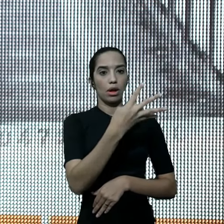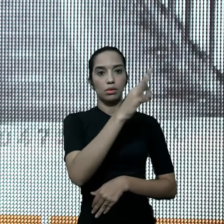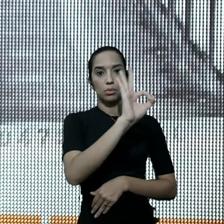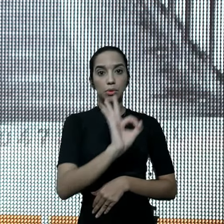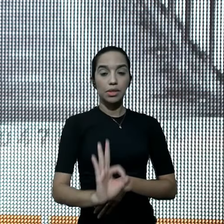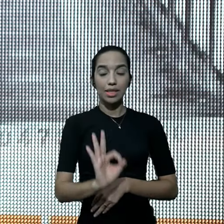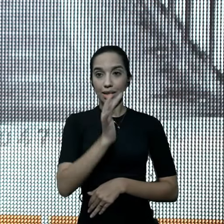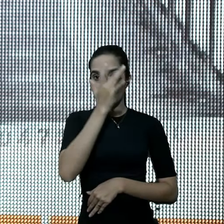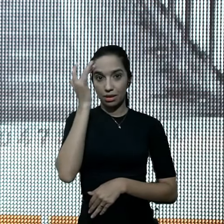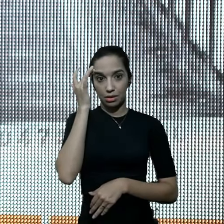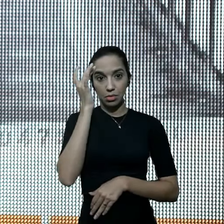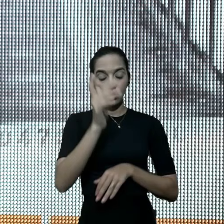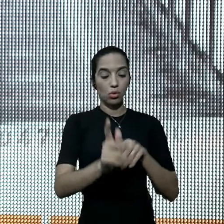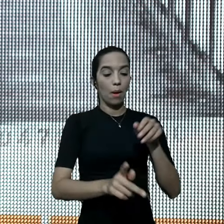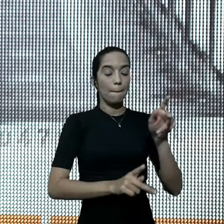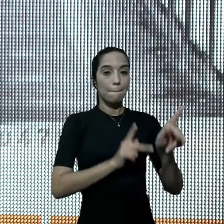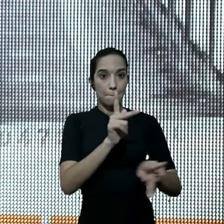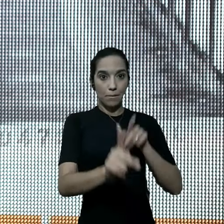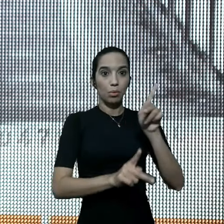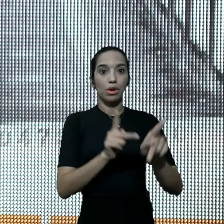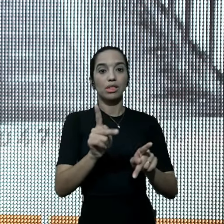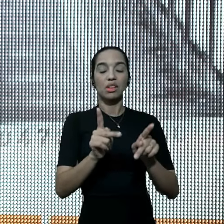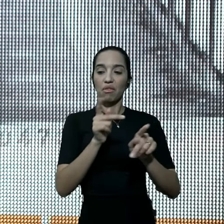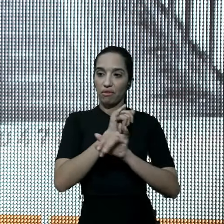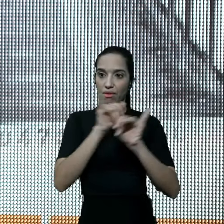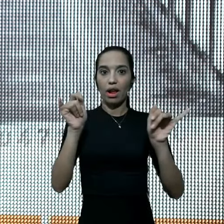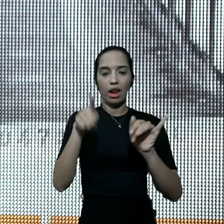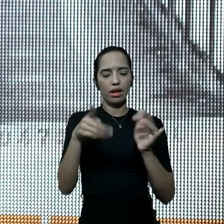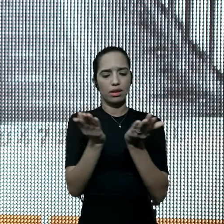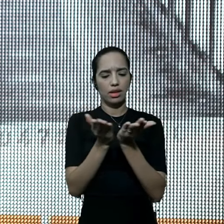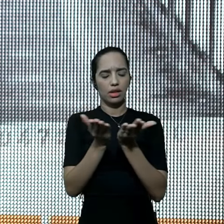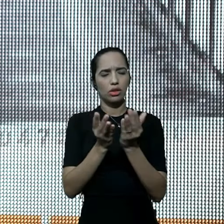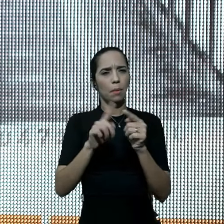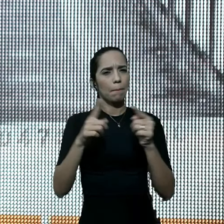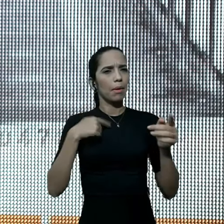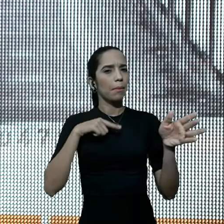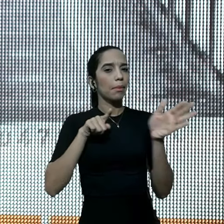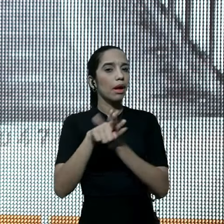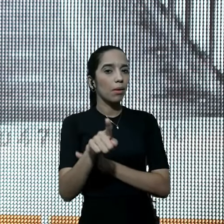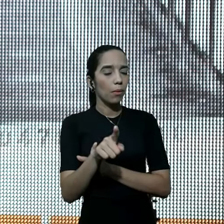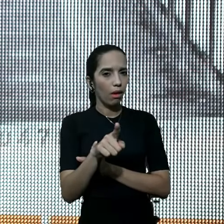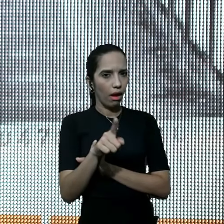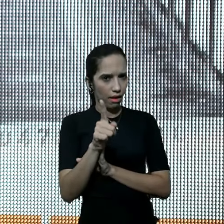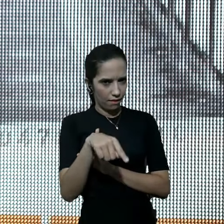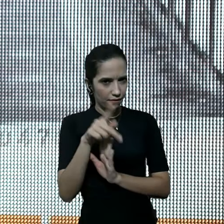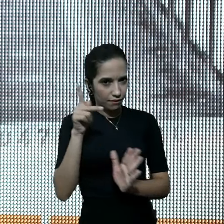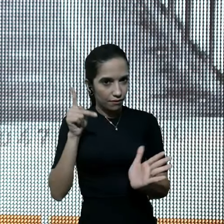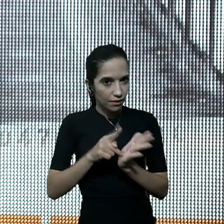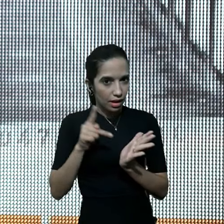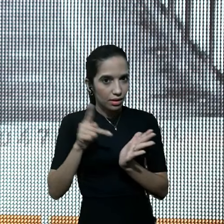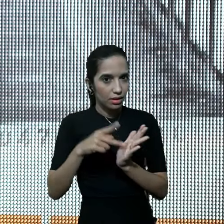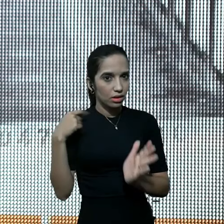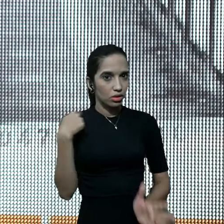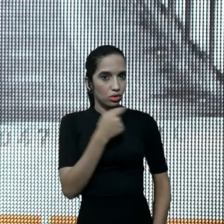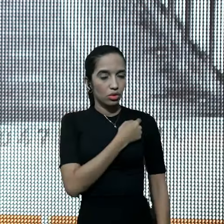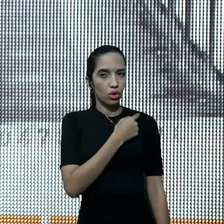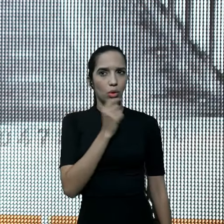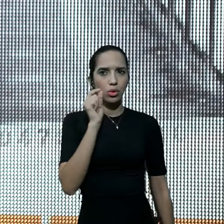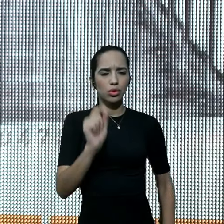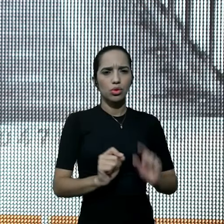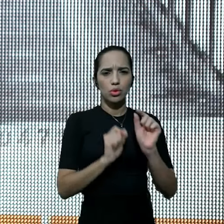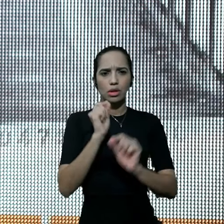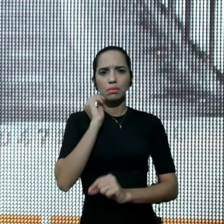população é dita cristã. Mas a minha pergunta para você é, será que de fato nós temos vivido